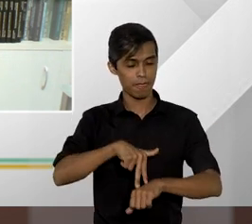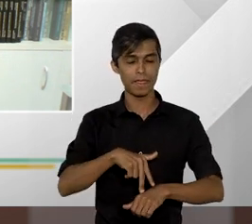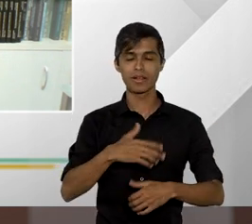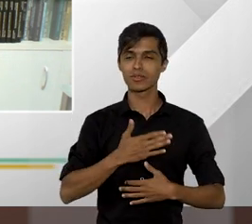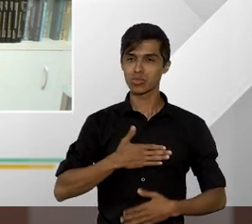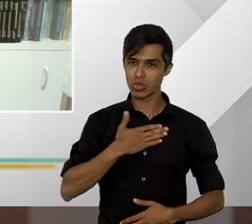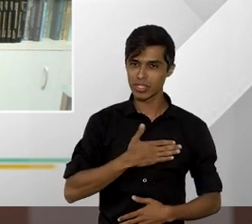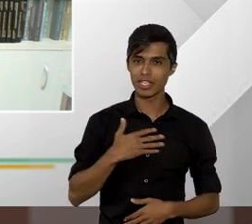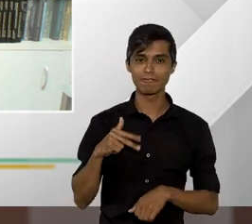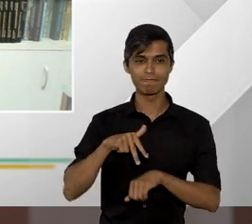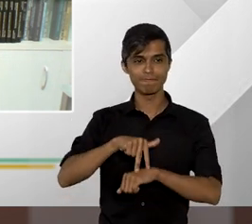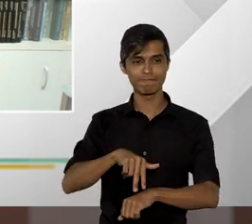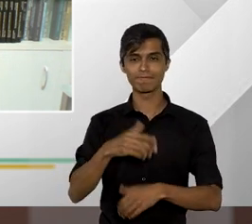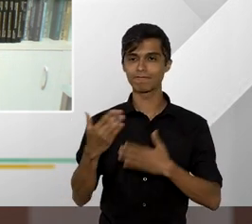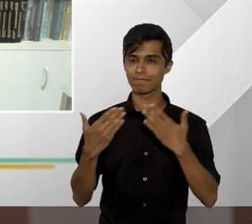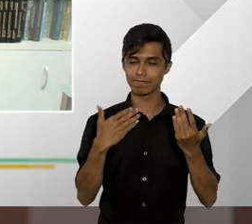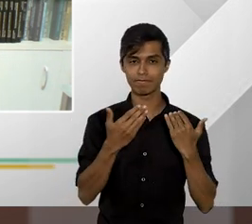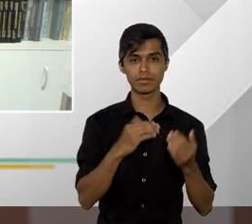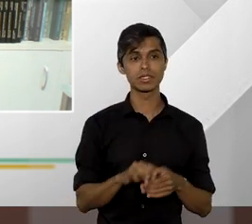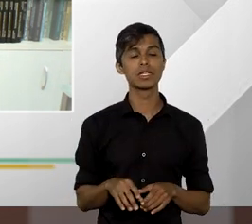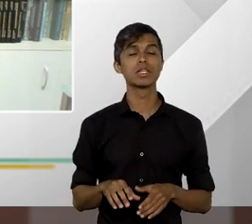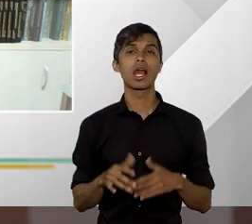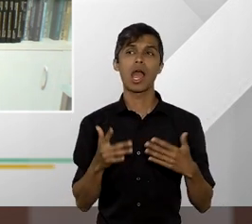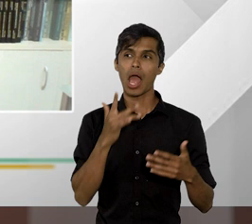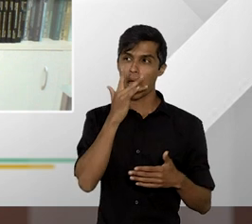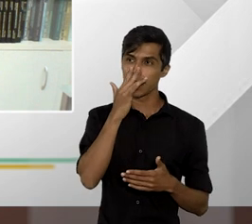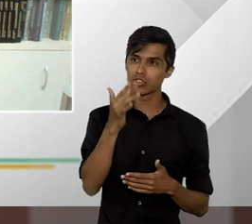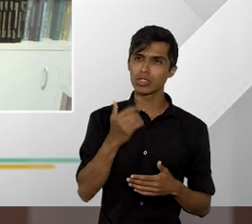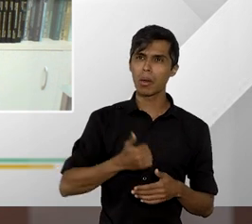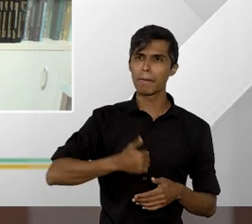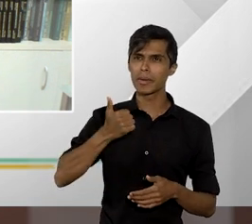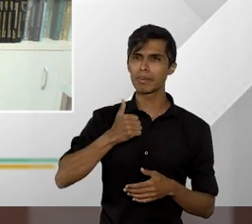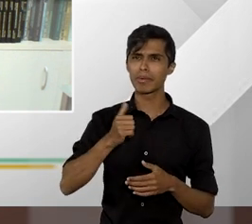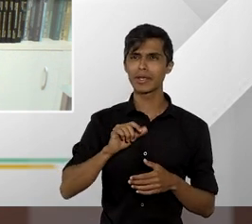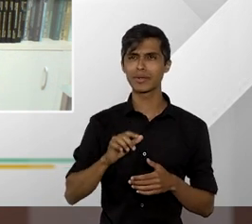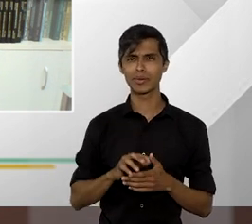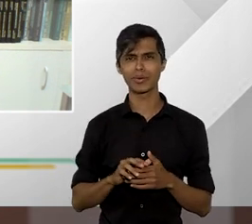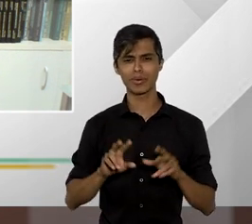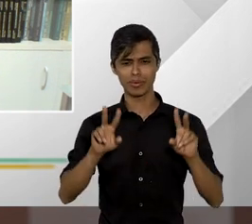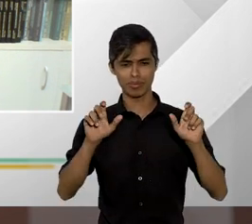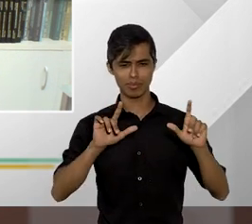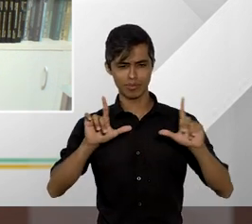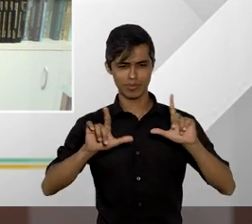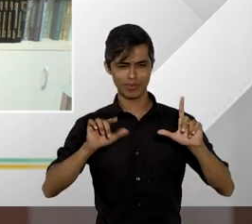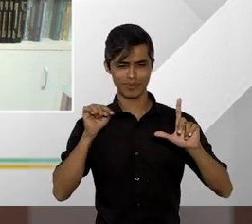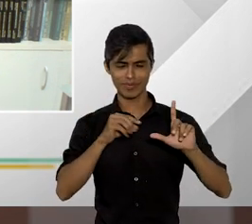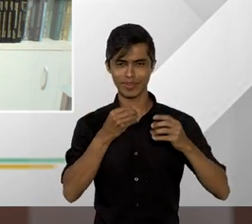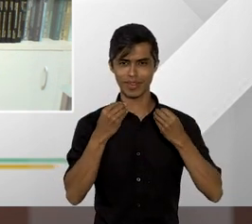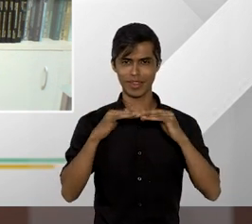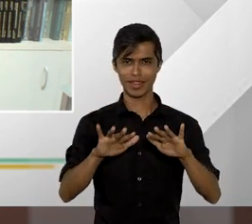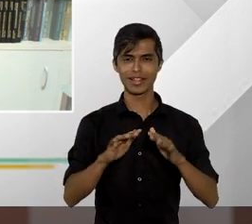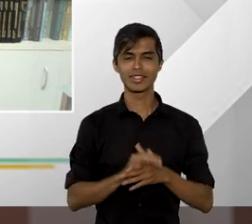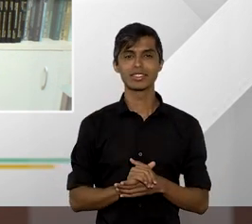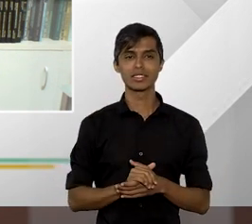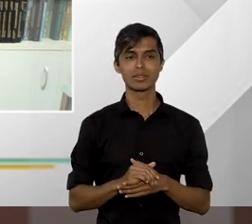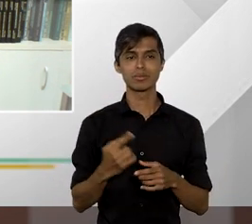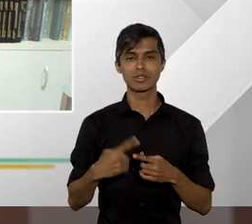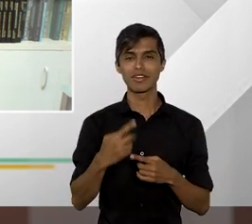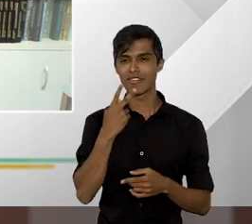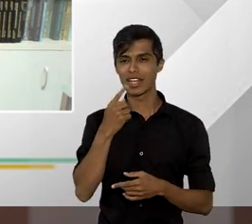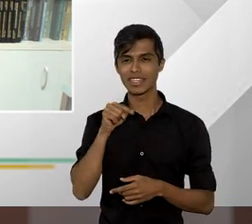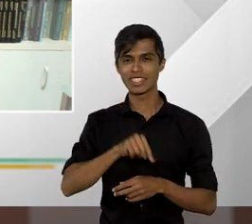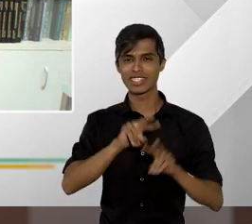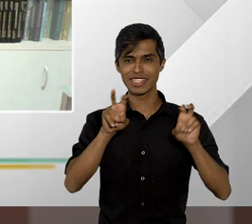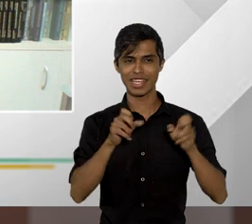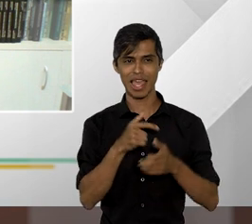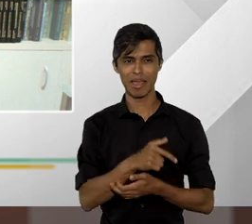foi uma grande honra a gente ser um acho que vai ser o primeiro programa após a promulgação da emenda constitucional a tratar do assunto